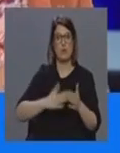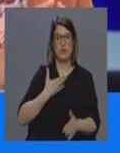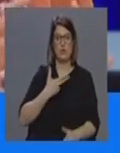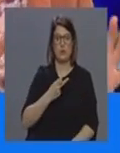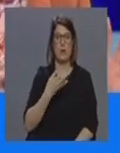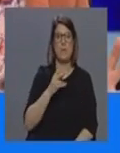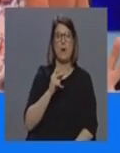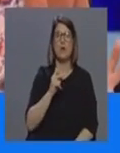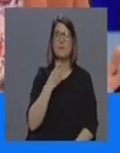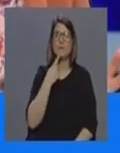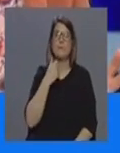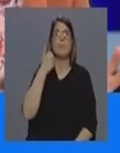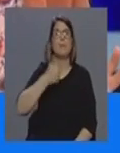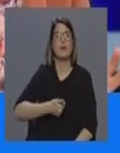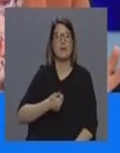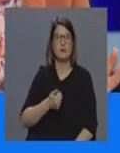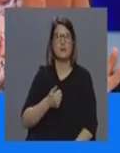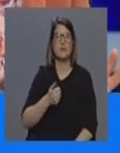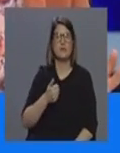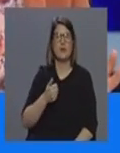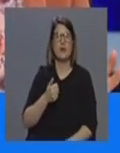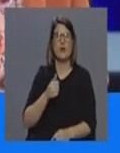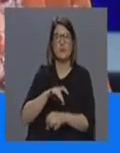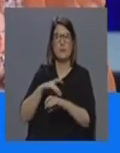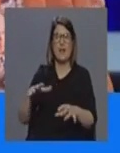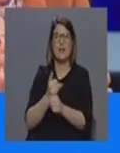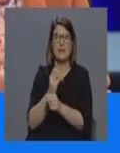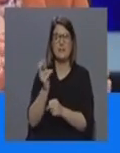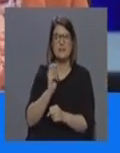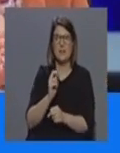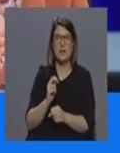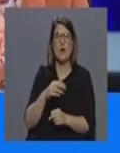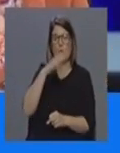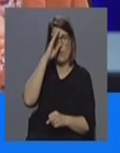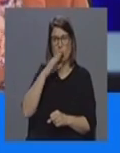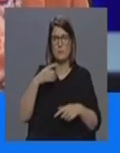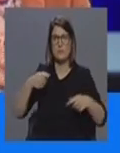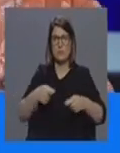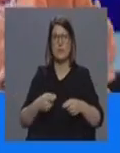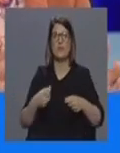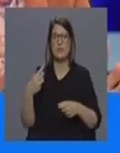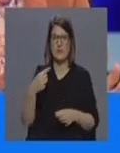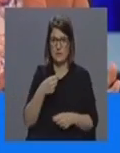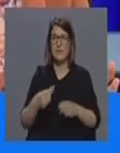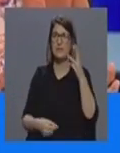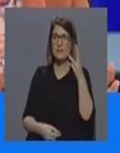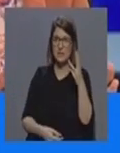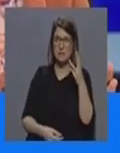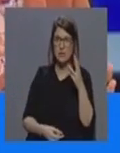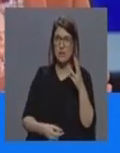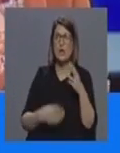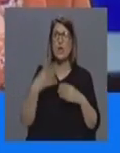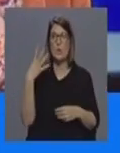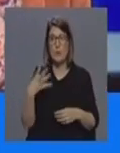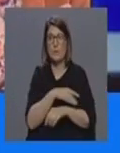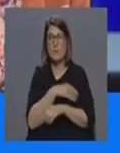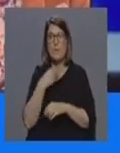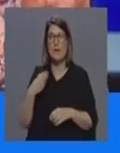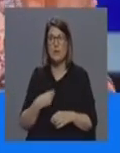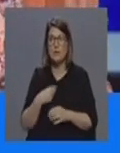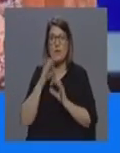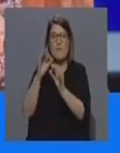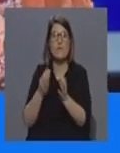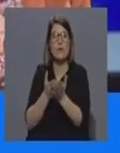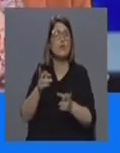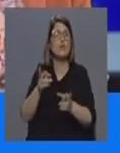já percebemos qual é a capacidade do hospital da ilha terceira estamos com 3 quartos de pressão negativa 7 e 4 intensivistas ouça lá